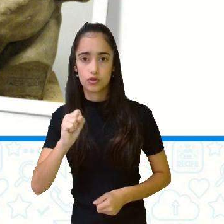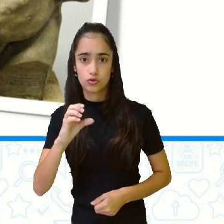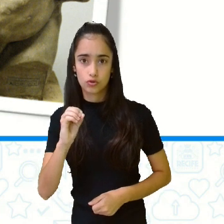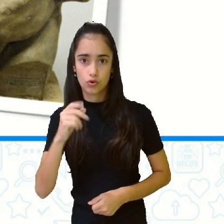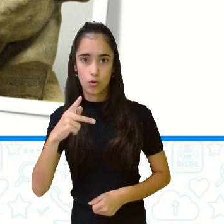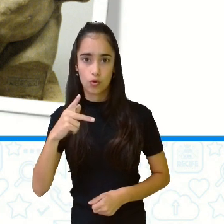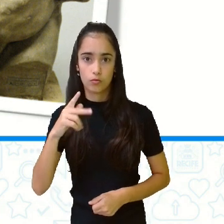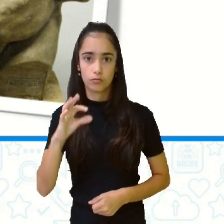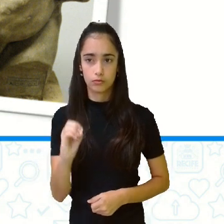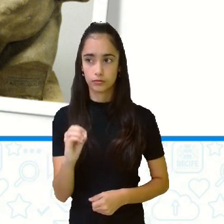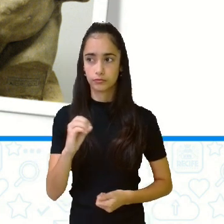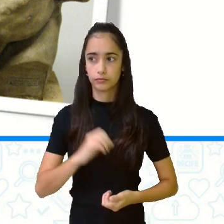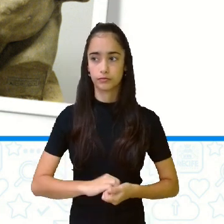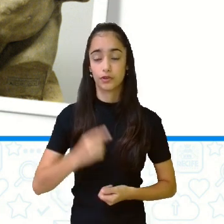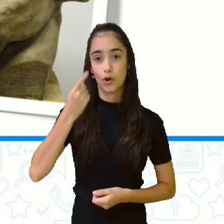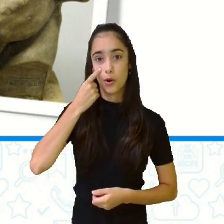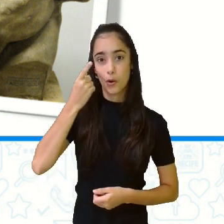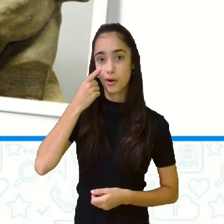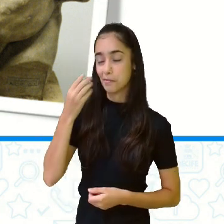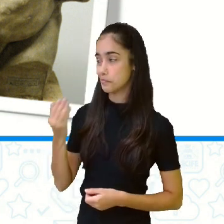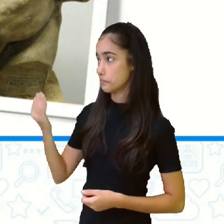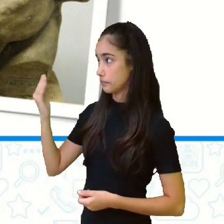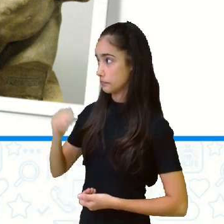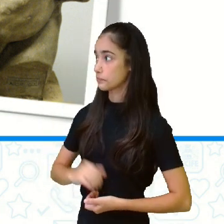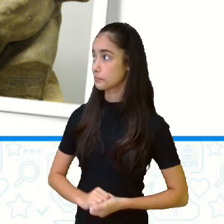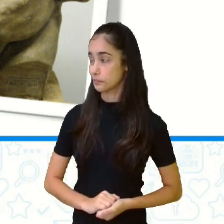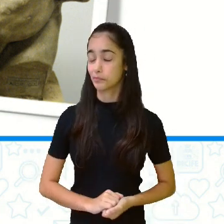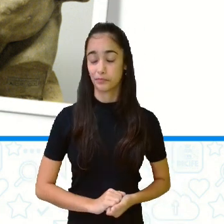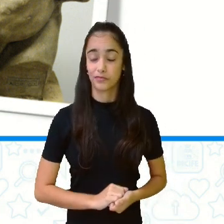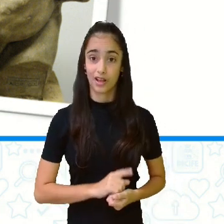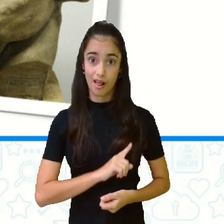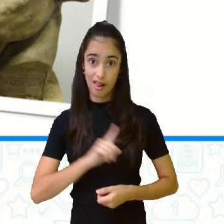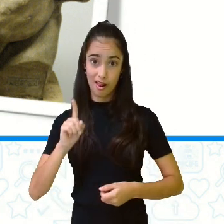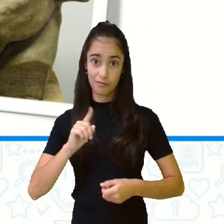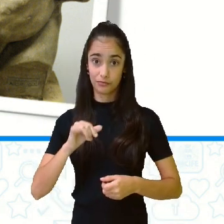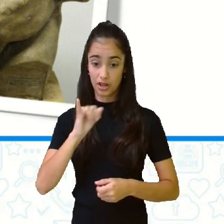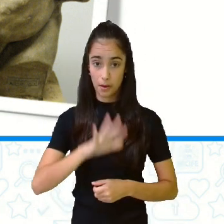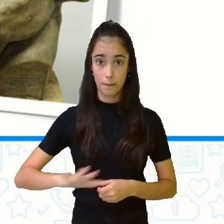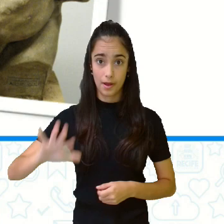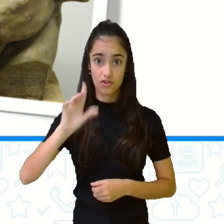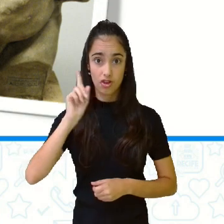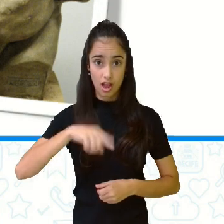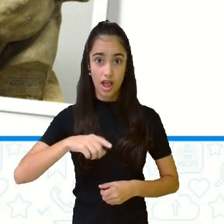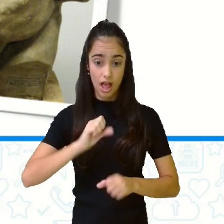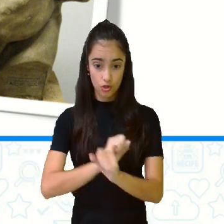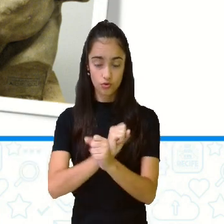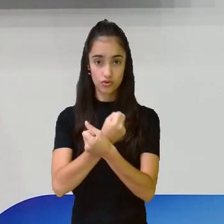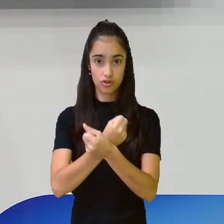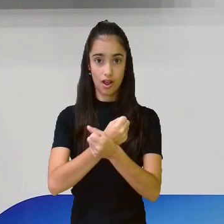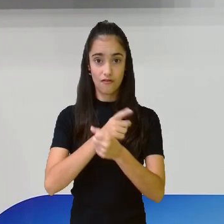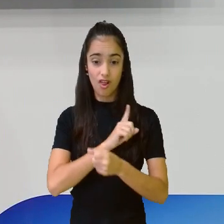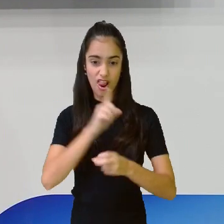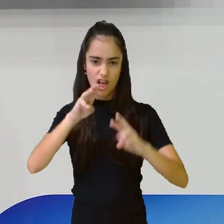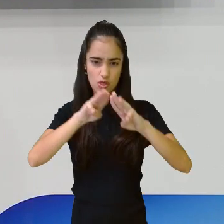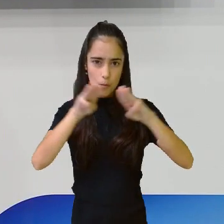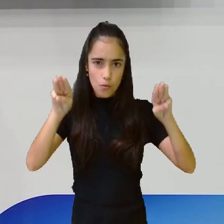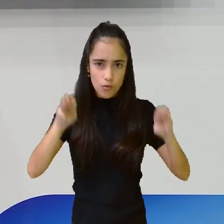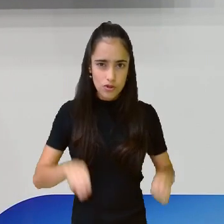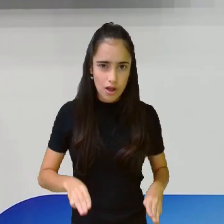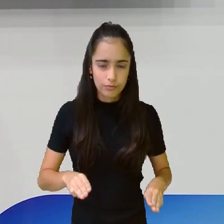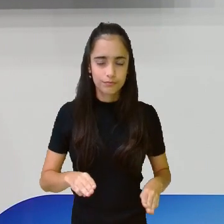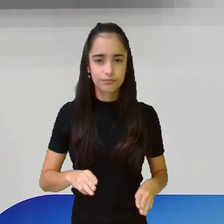Esopo, no Museu de Pusquim. E ele aí foi um dos que